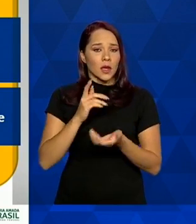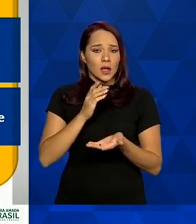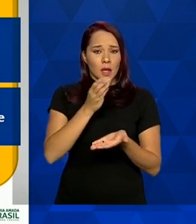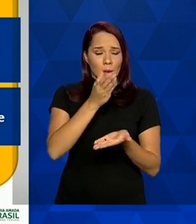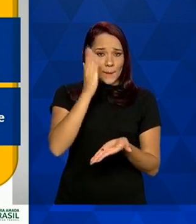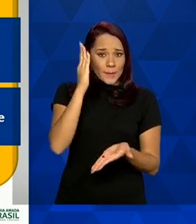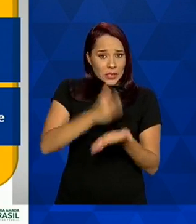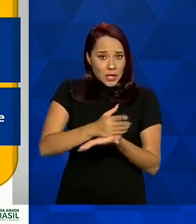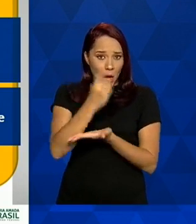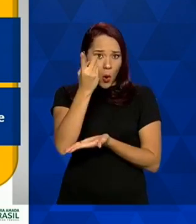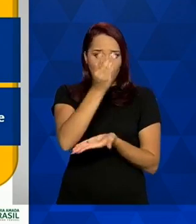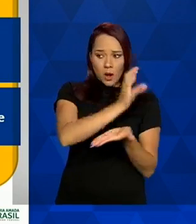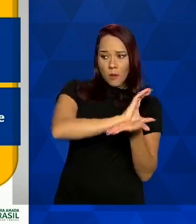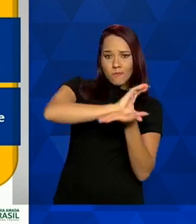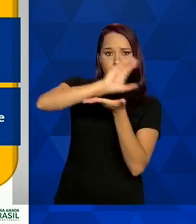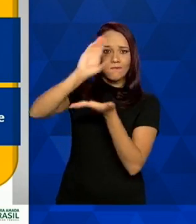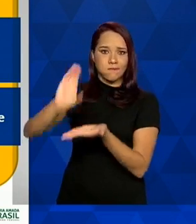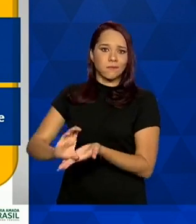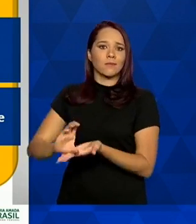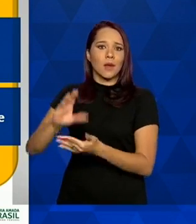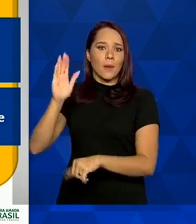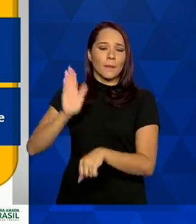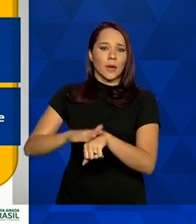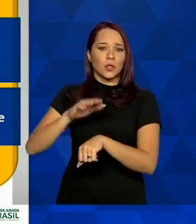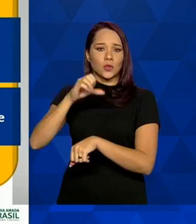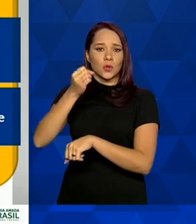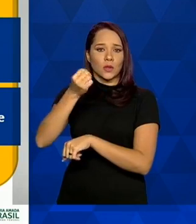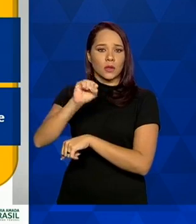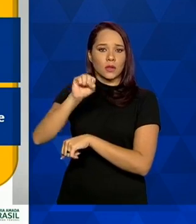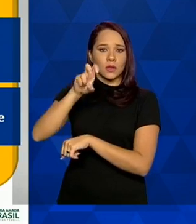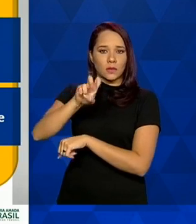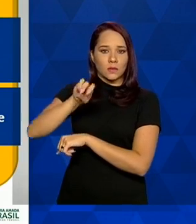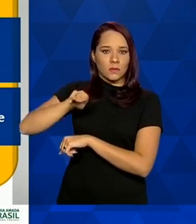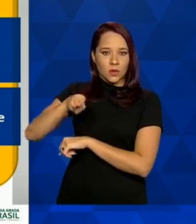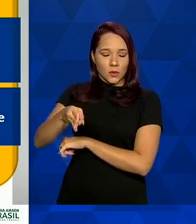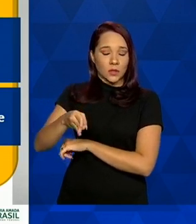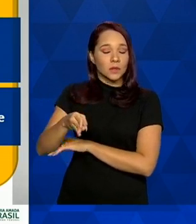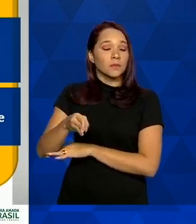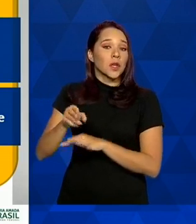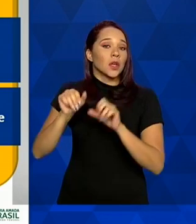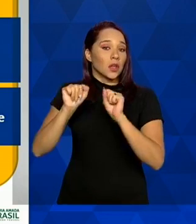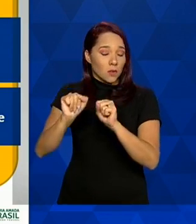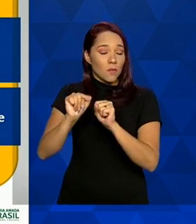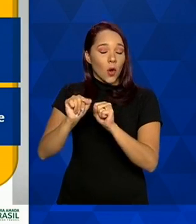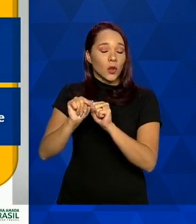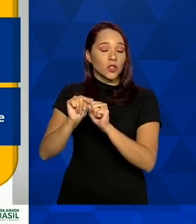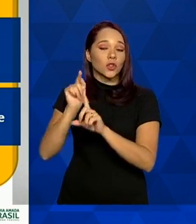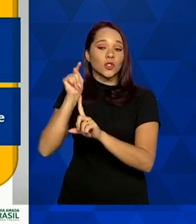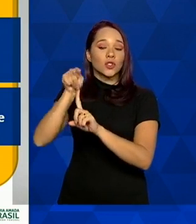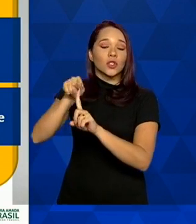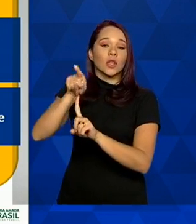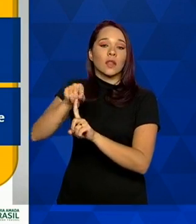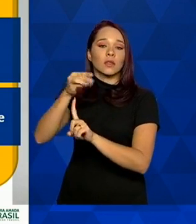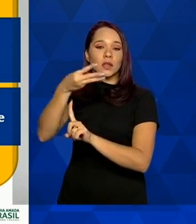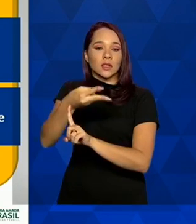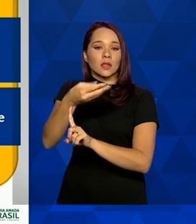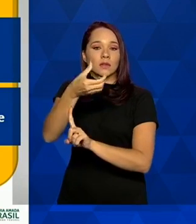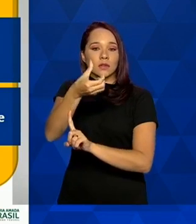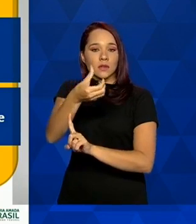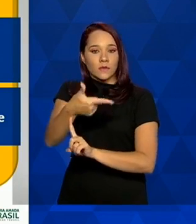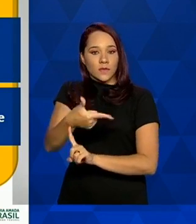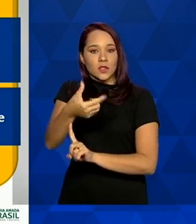única com um orçamento de mais de 85 milhões e que podem contemplar 323